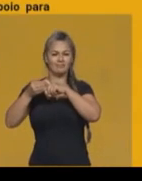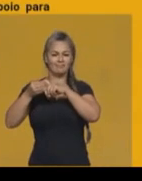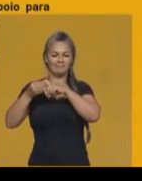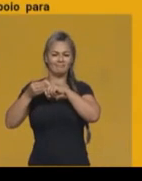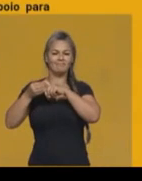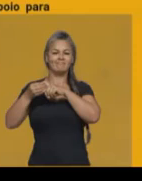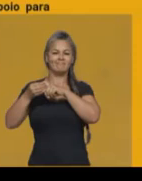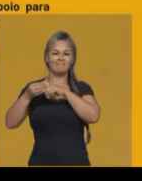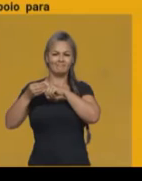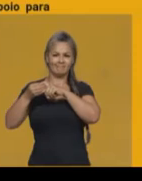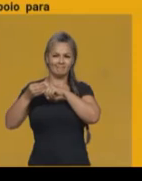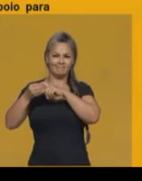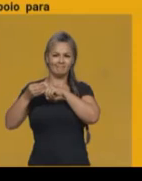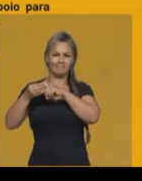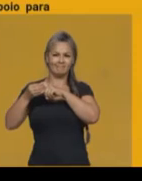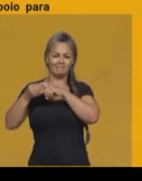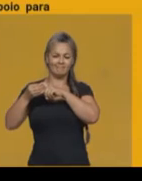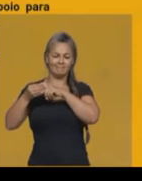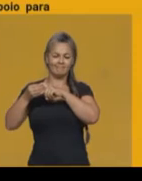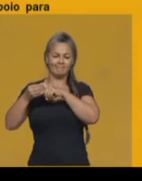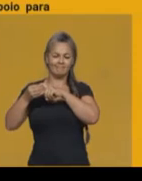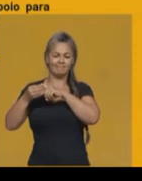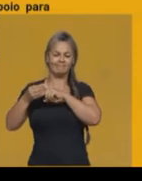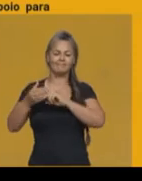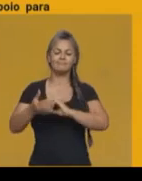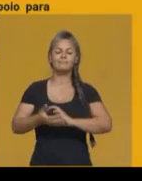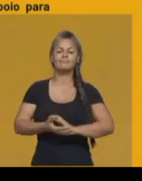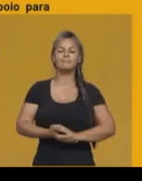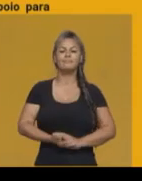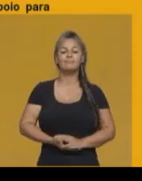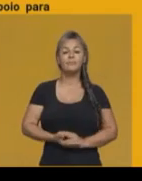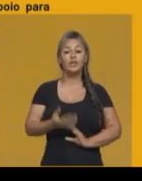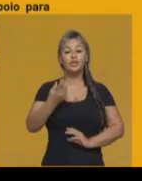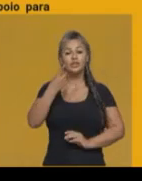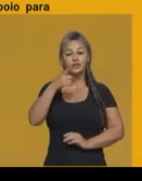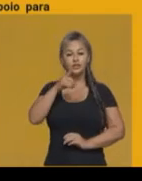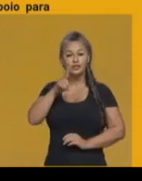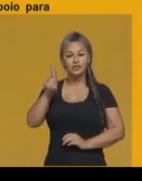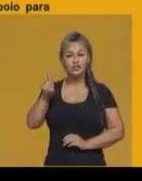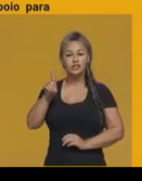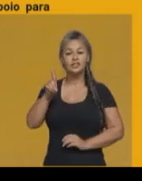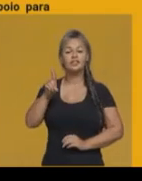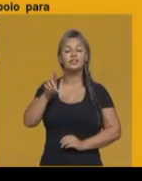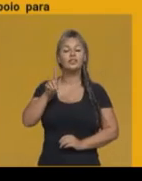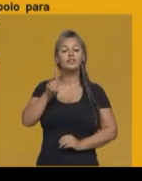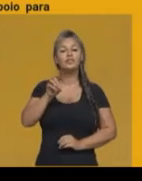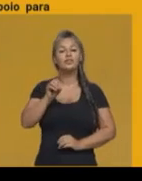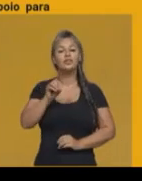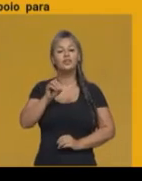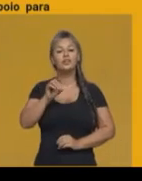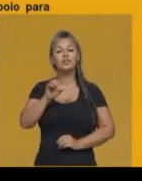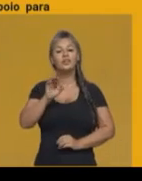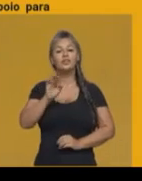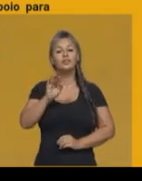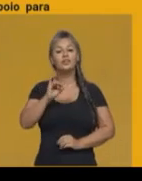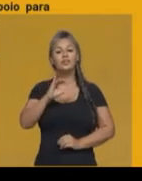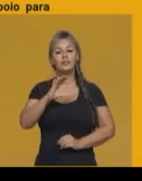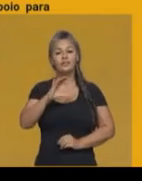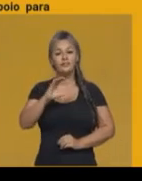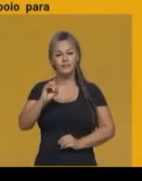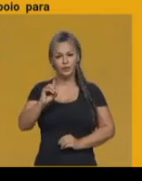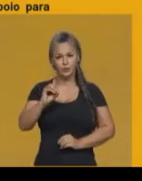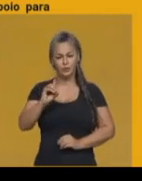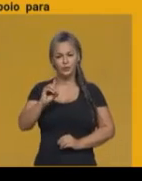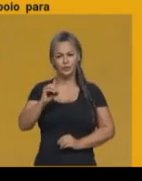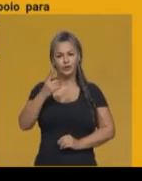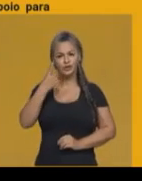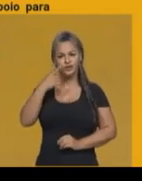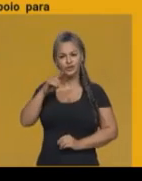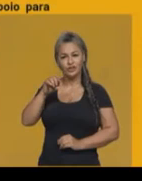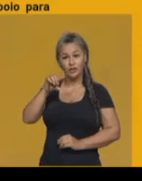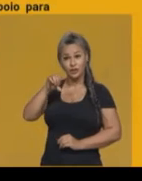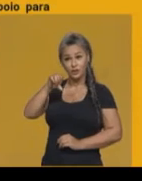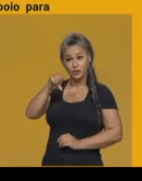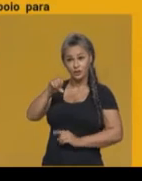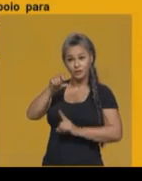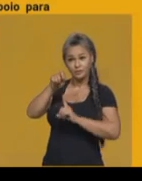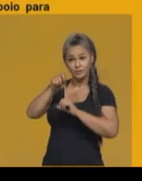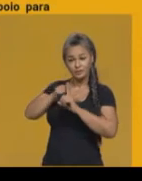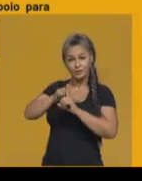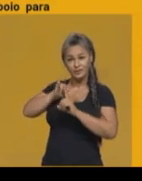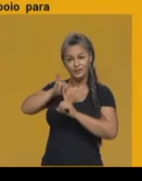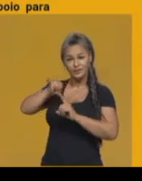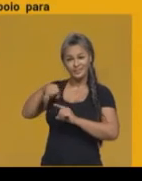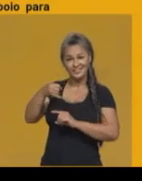O dia do fico 9 de janeiro de 1822 As elites